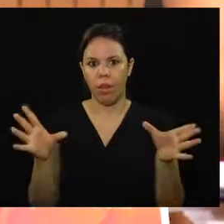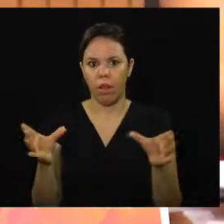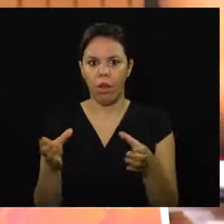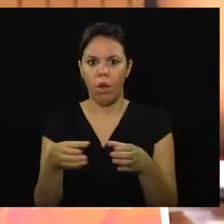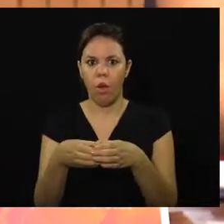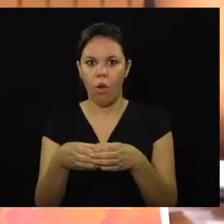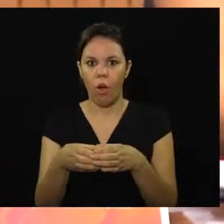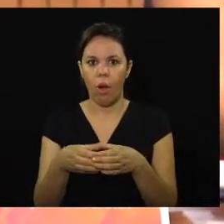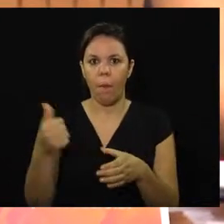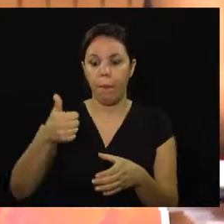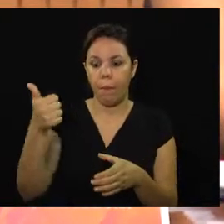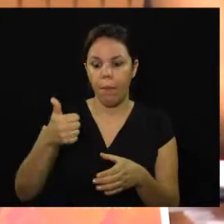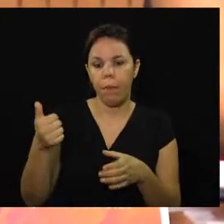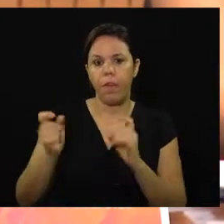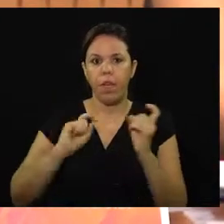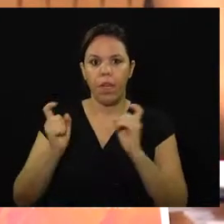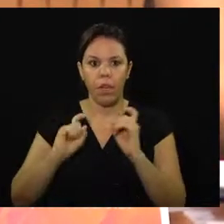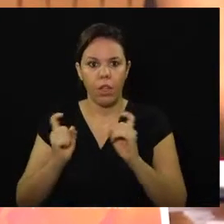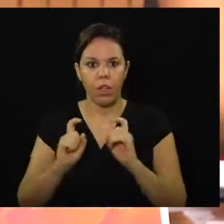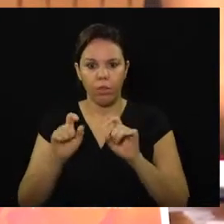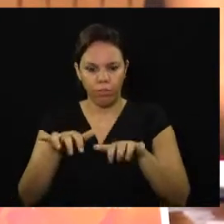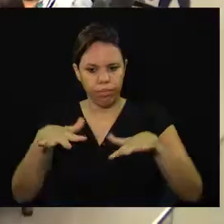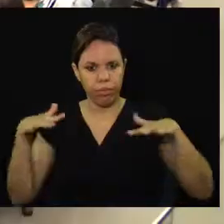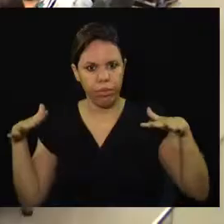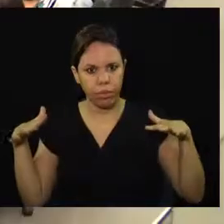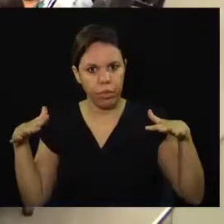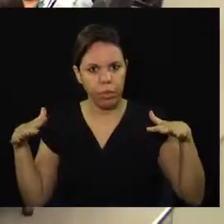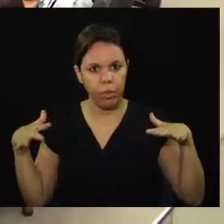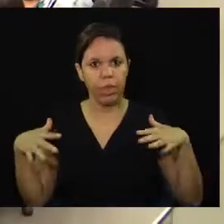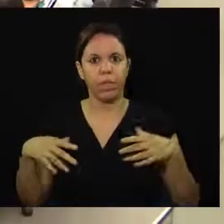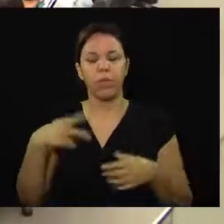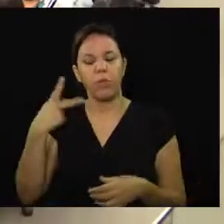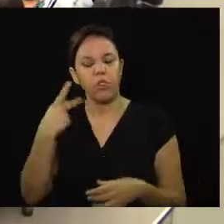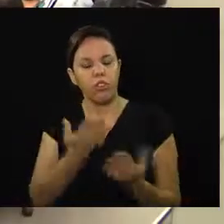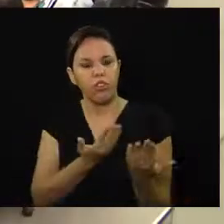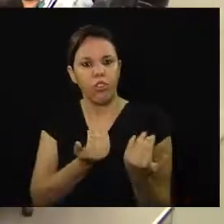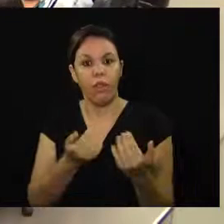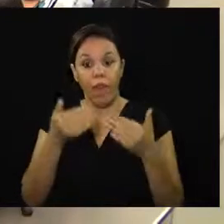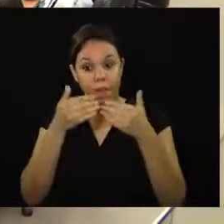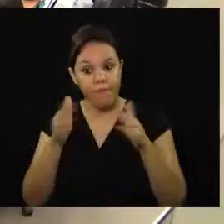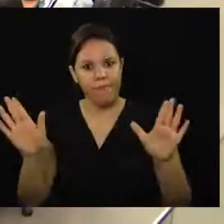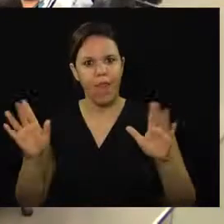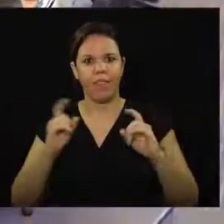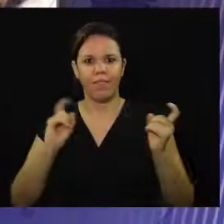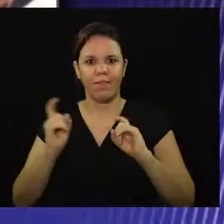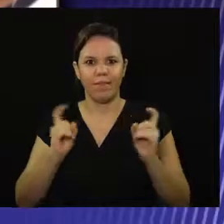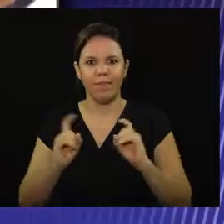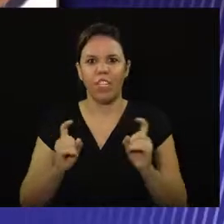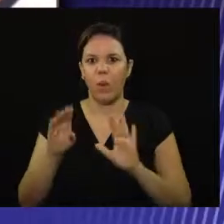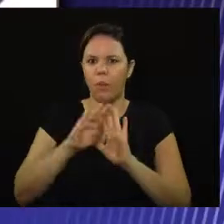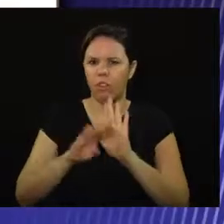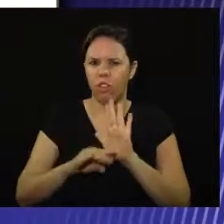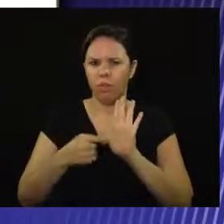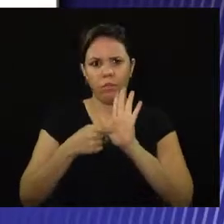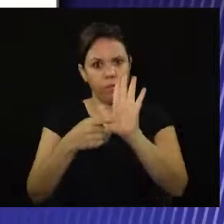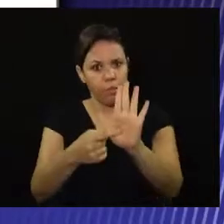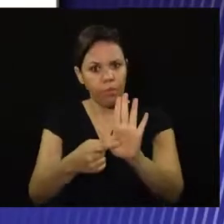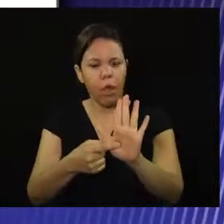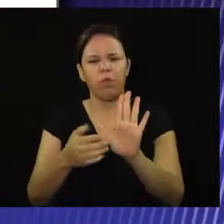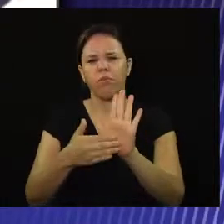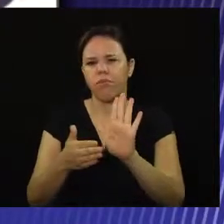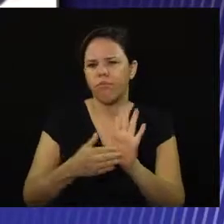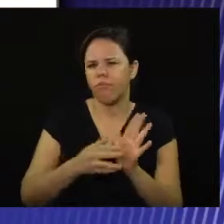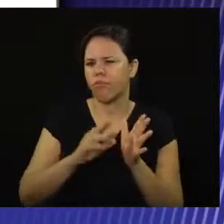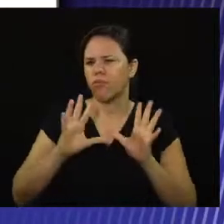reunião plenária do Parlamento Jovem. Declarada aberta a reunião, os projetos foram apresentados. Todos